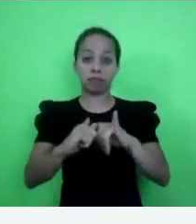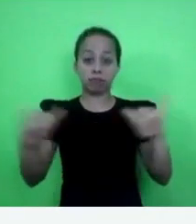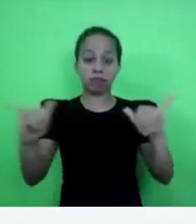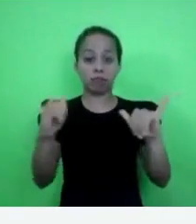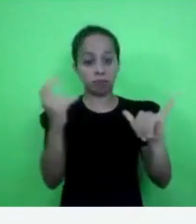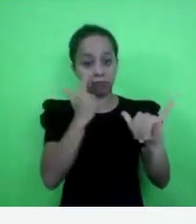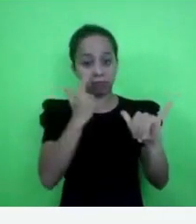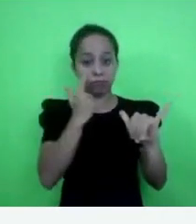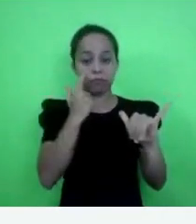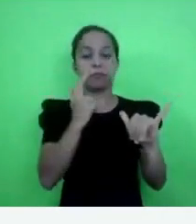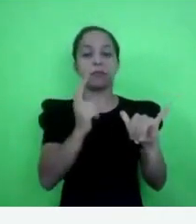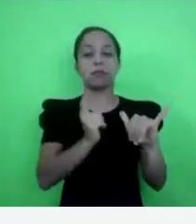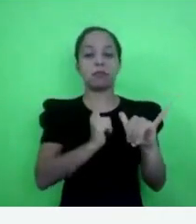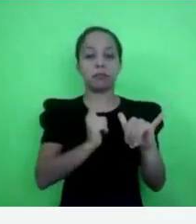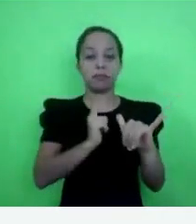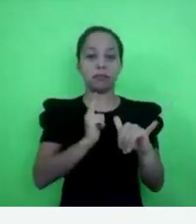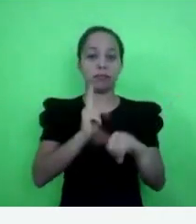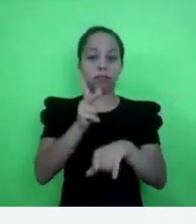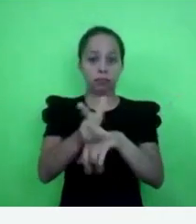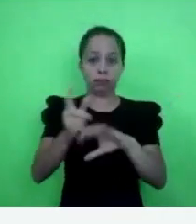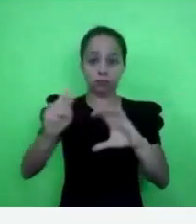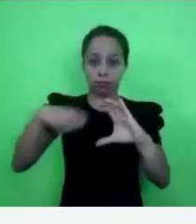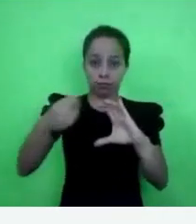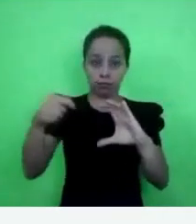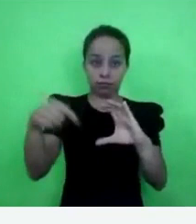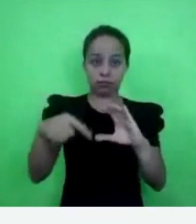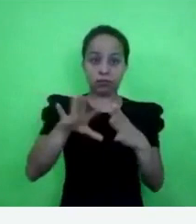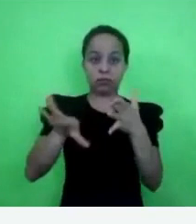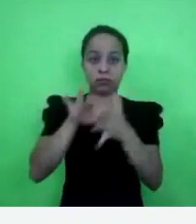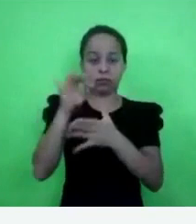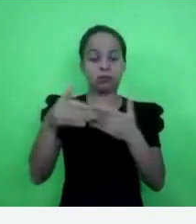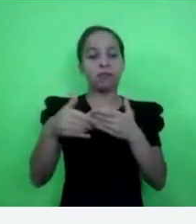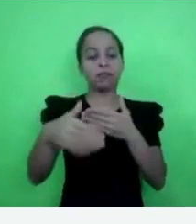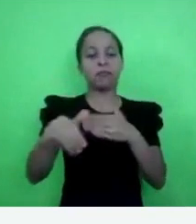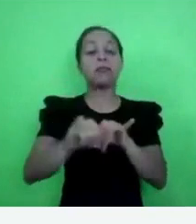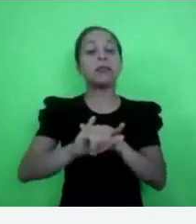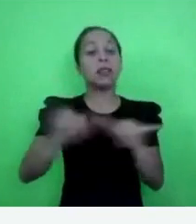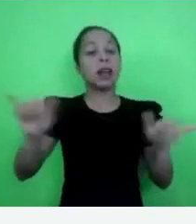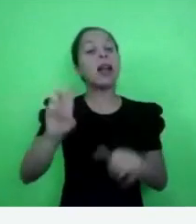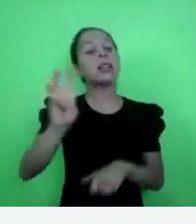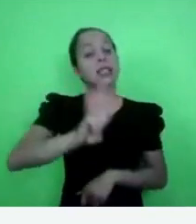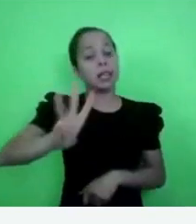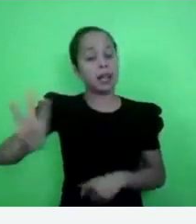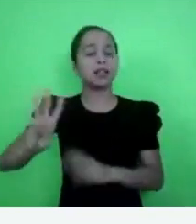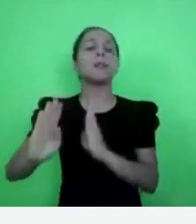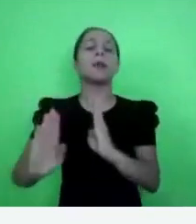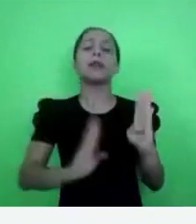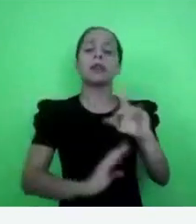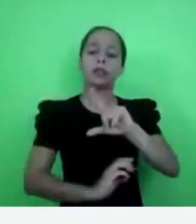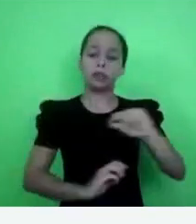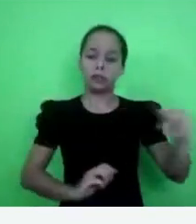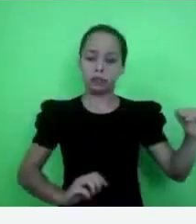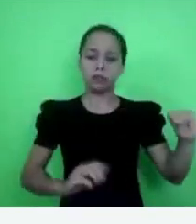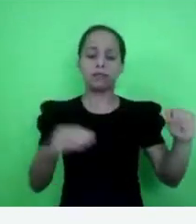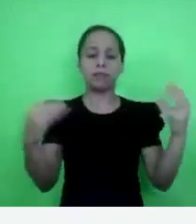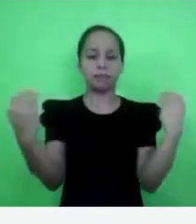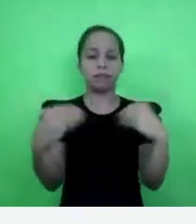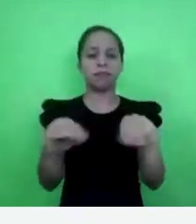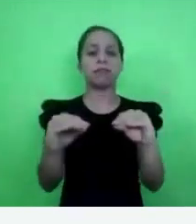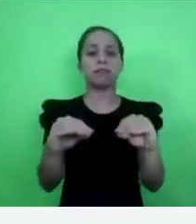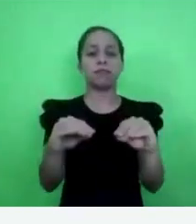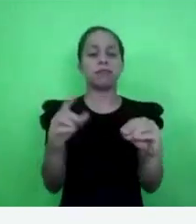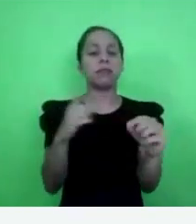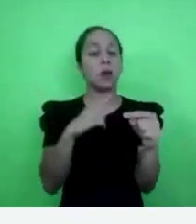Informamos que a gravação desse sorteio será disponibilizada na página do processo seletivo,